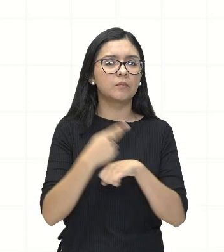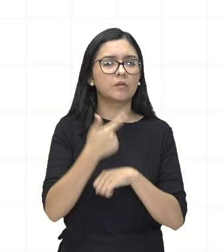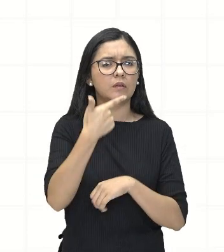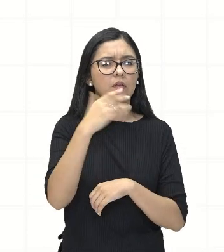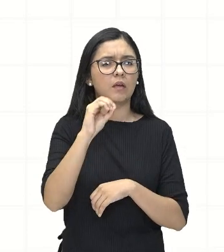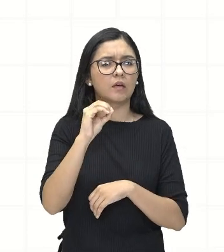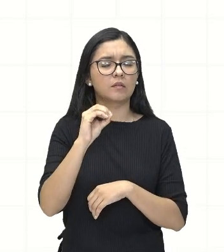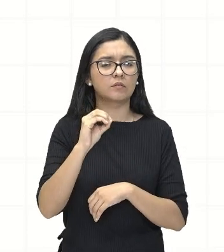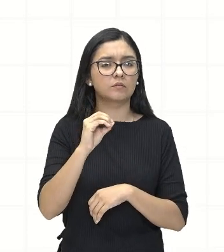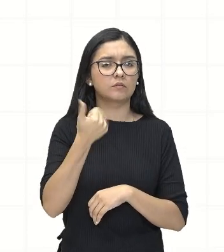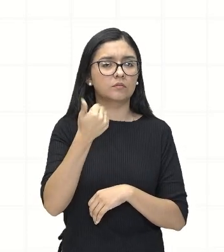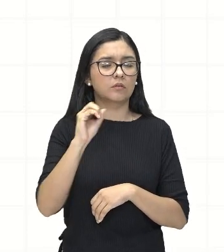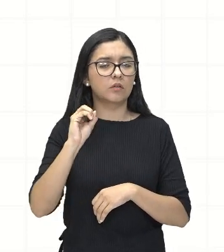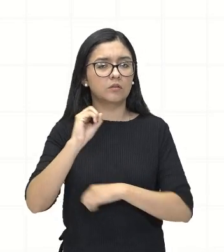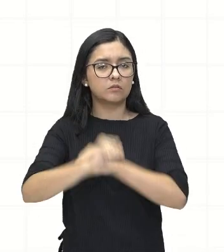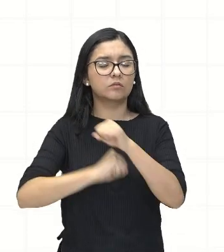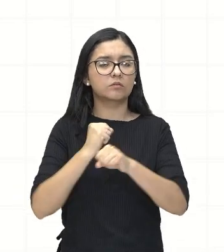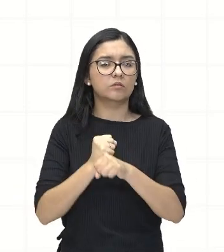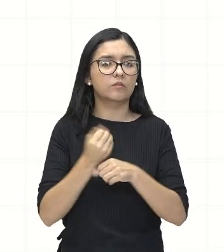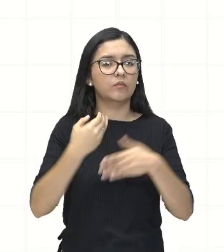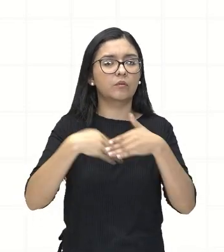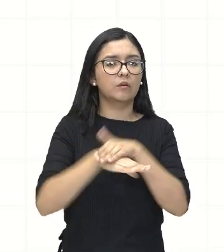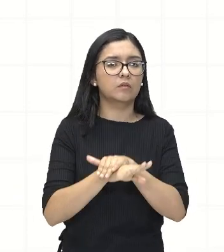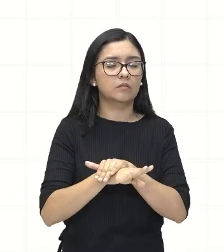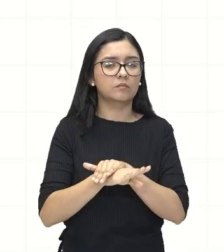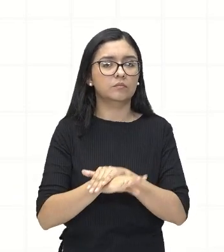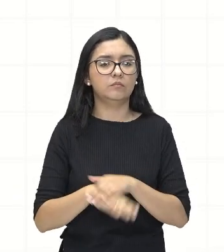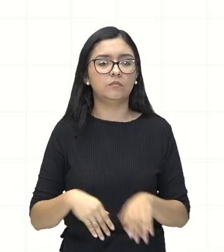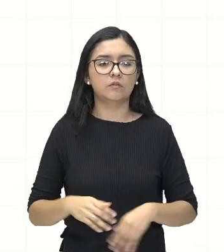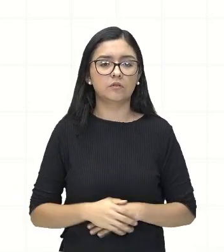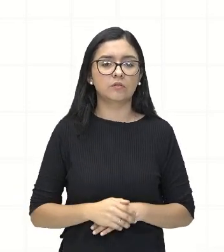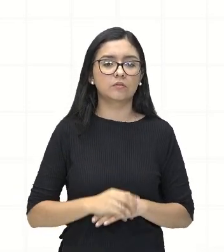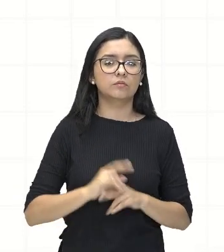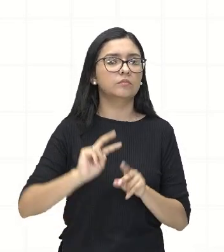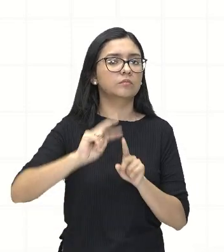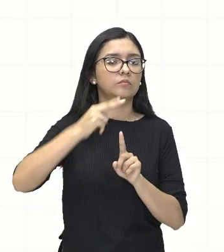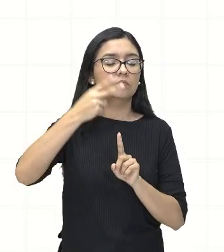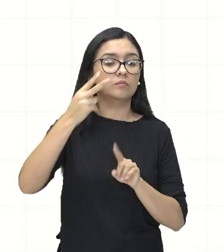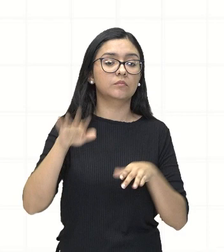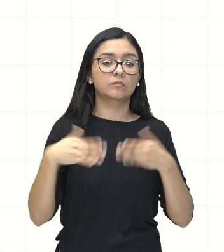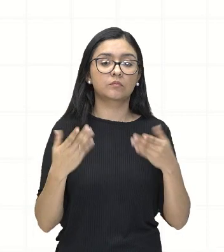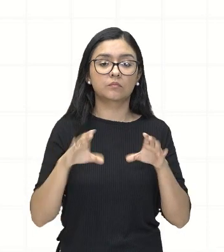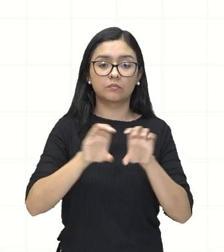anos? Tá, então o que que essa equação nos permite, né?